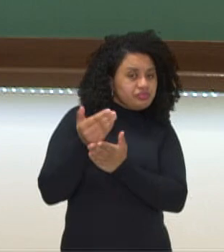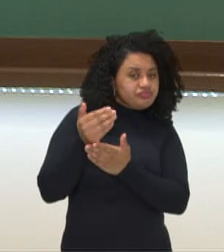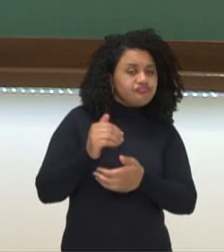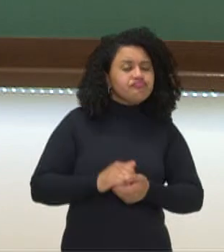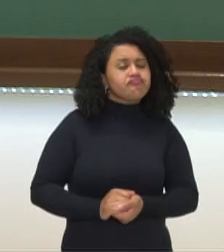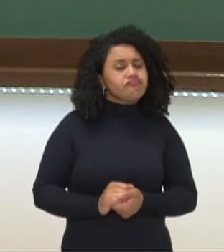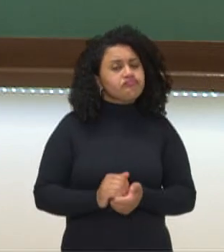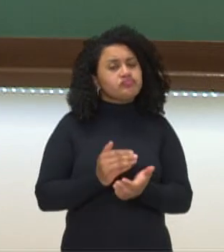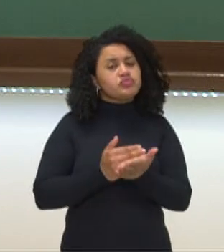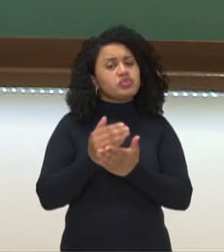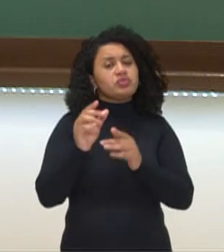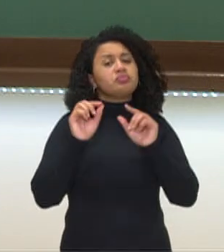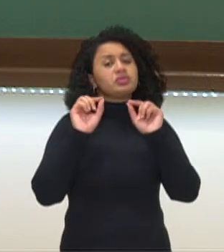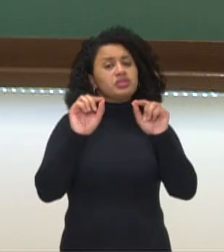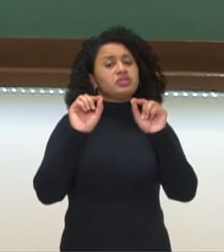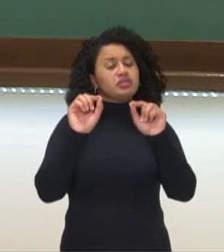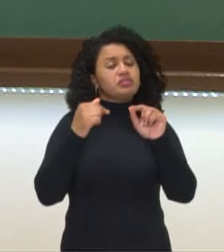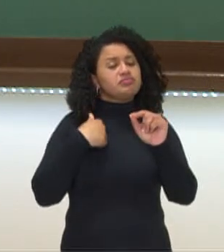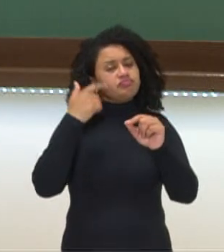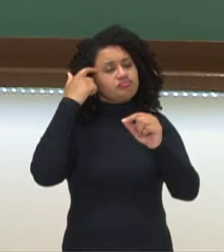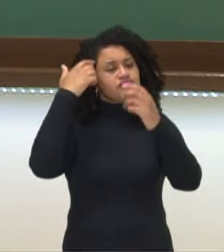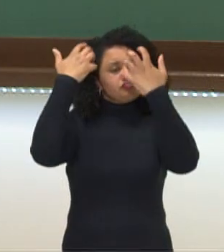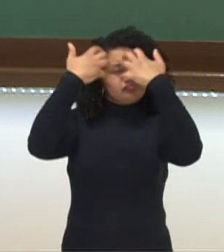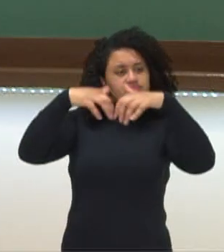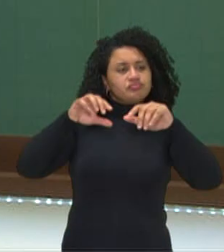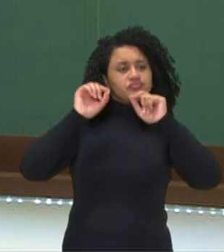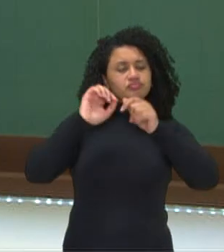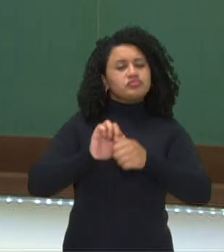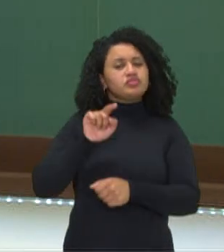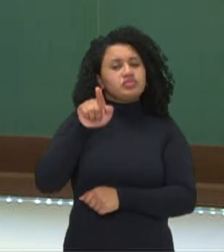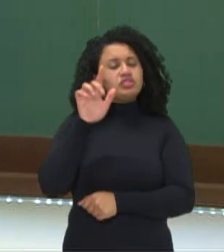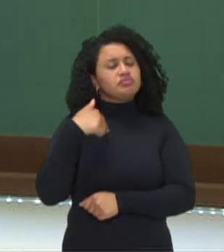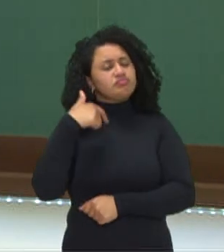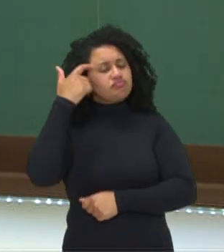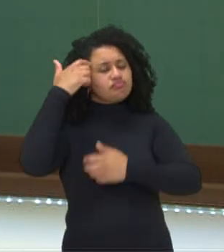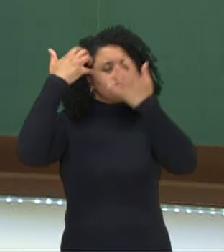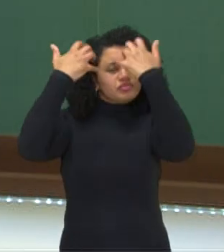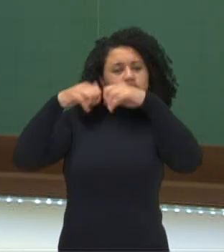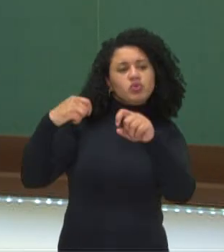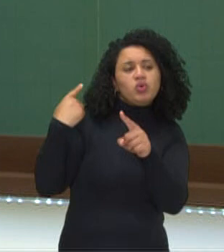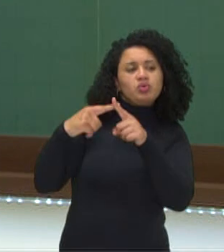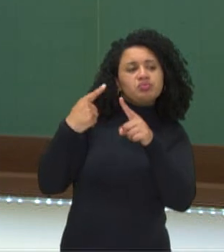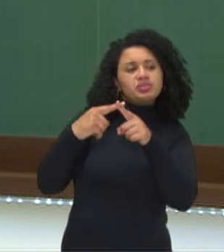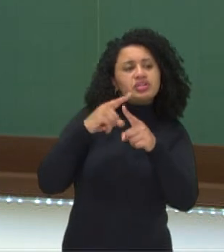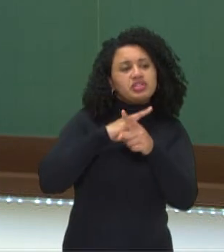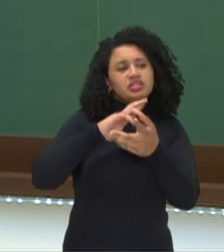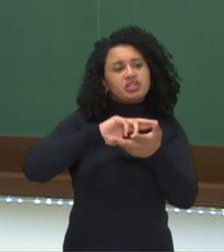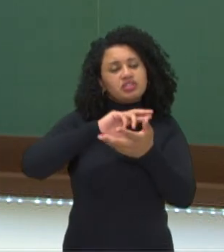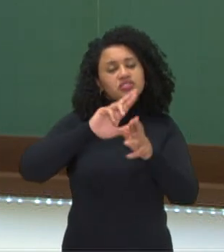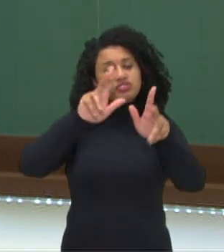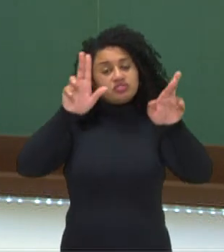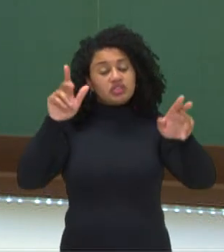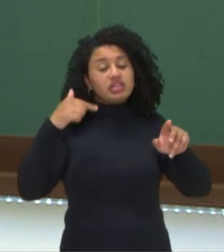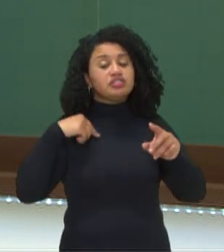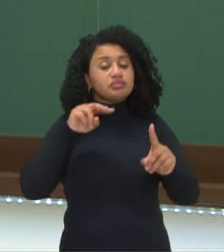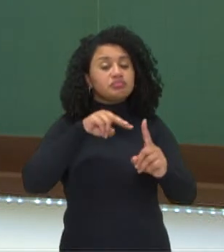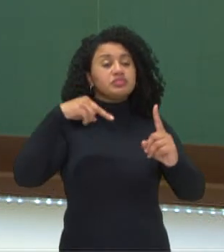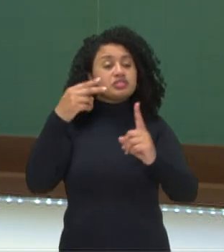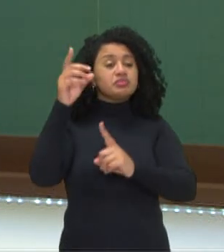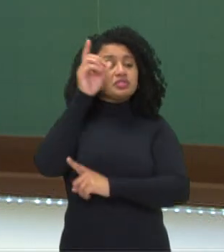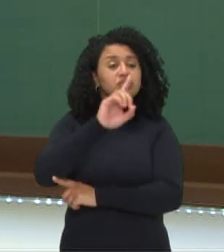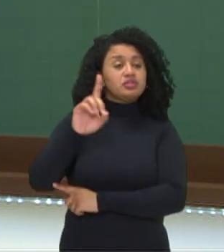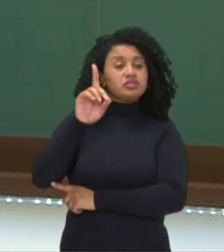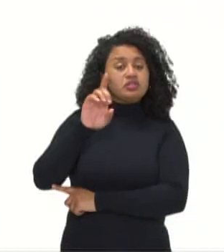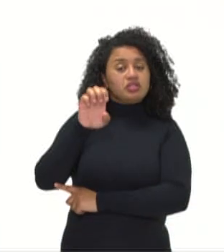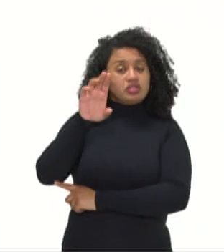Quero começar aqui com uma reflexão. Você já pensou por que existem diferentes concepções de